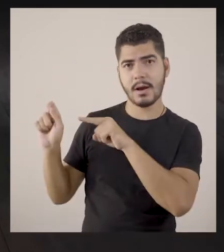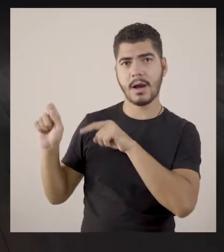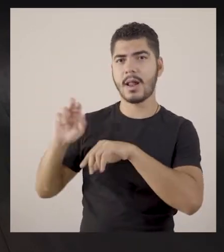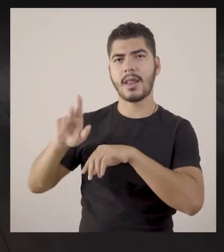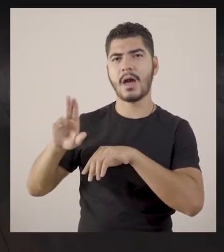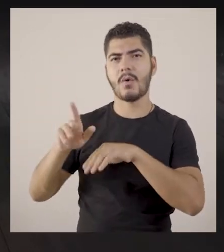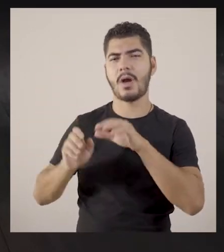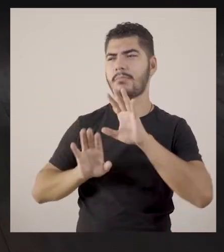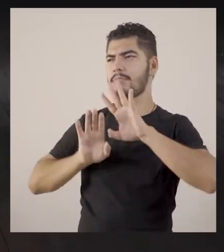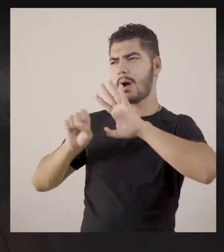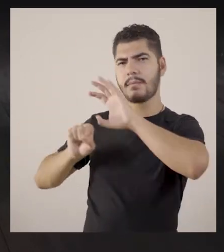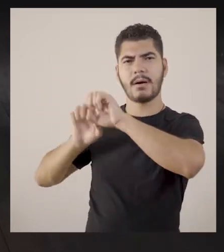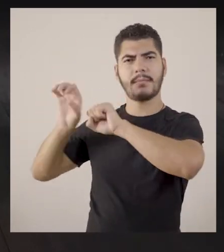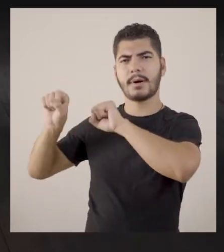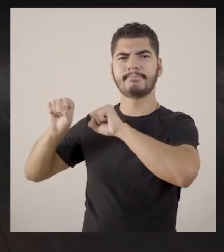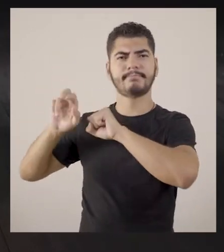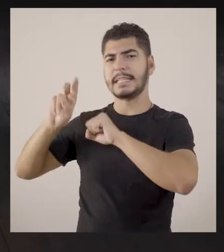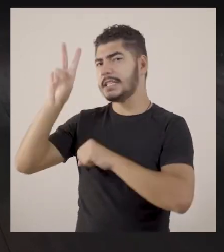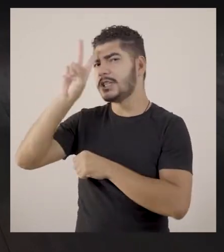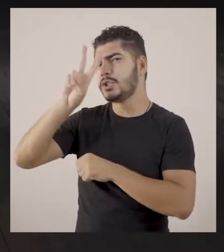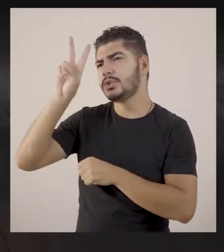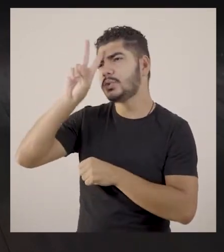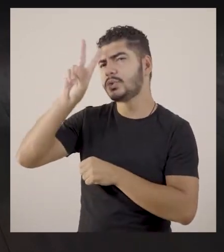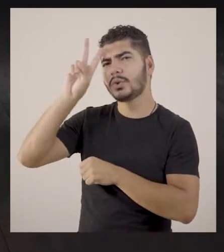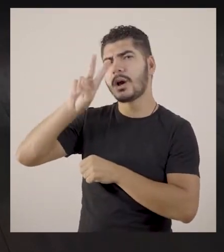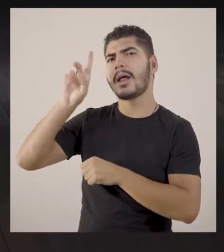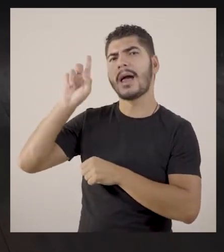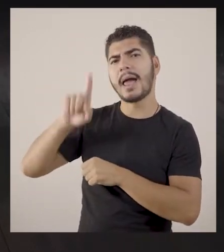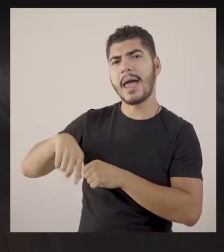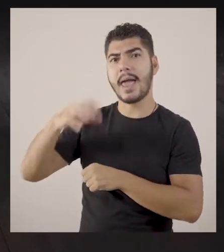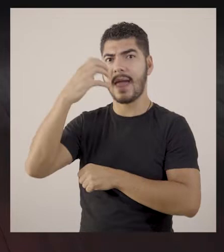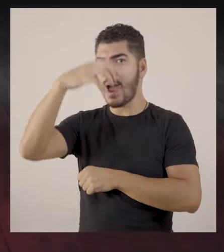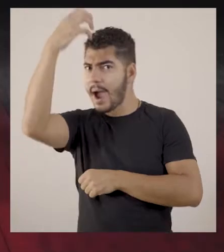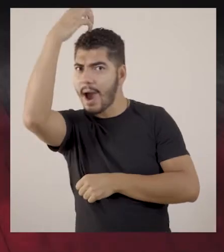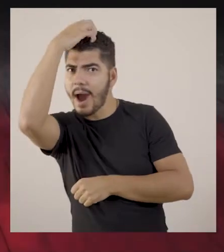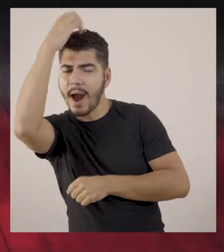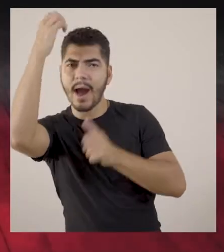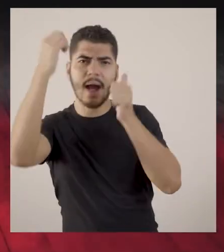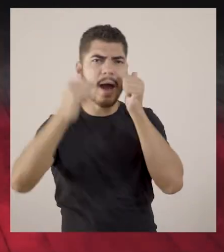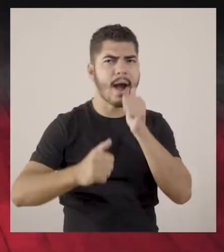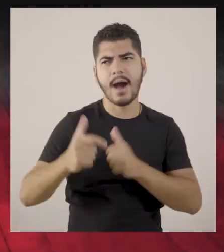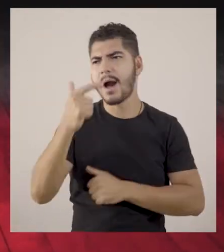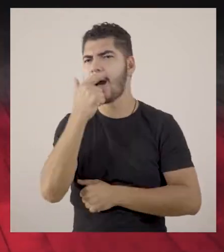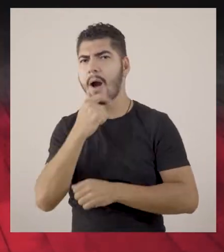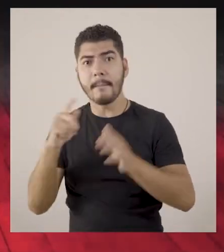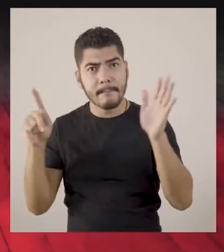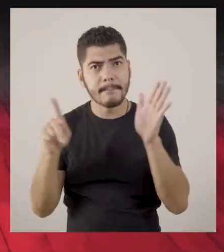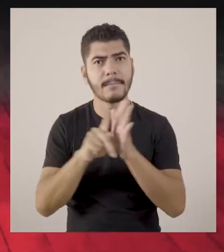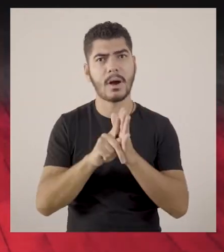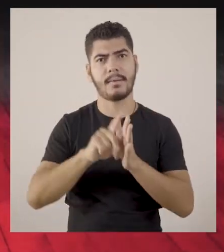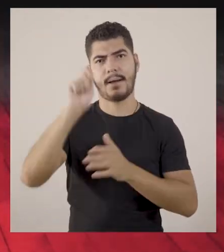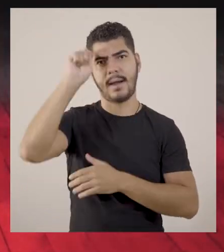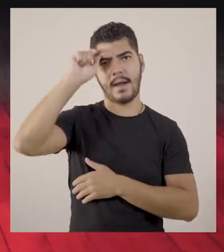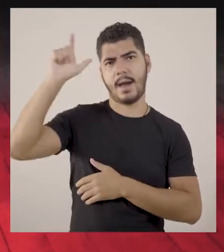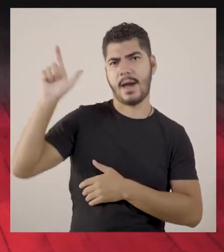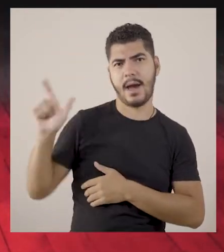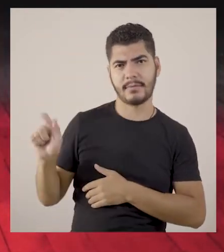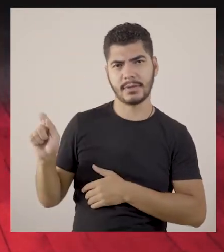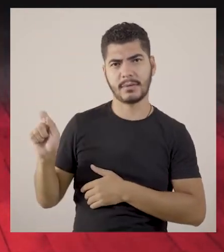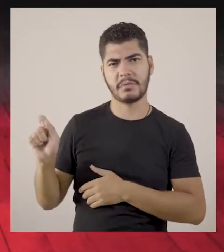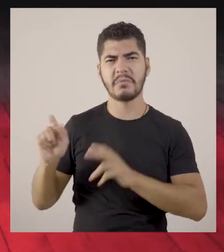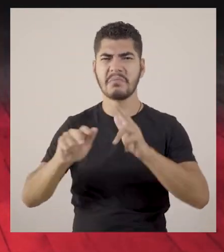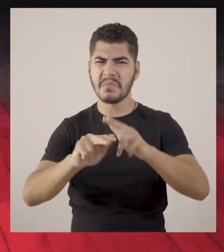fruto da colonização. Nossa história é de rainhas e de reis africanos. Por isso eu